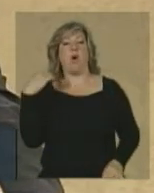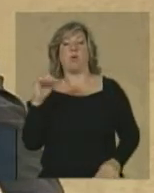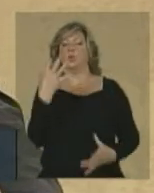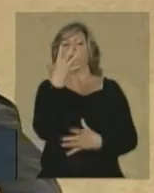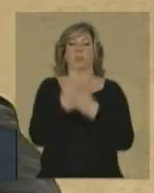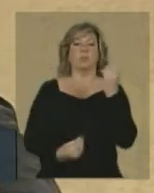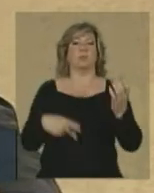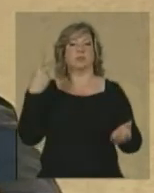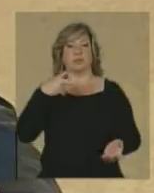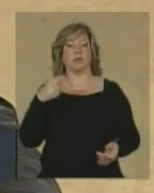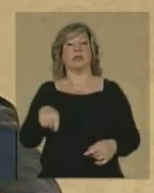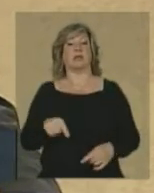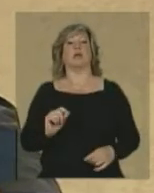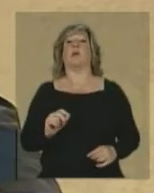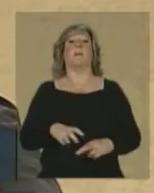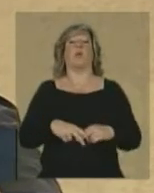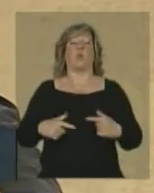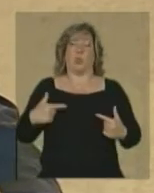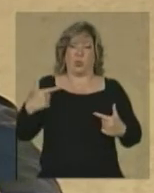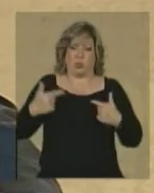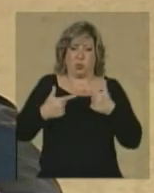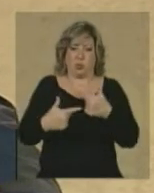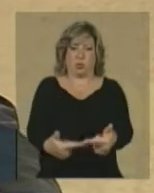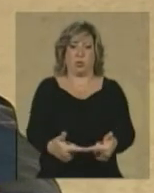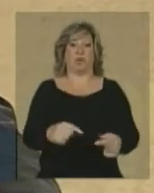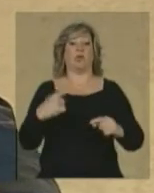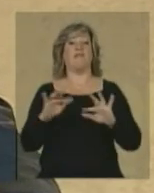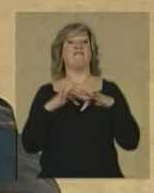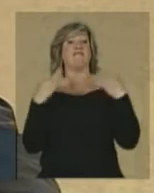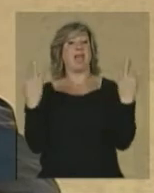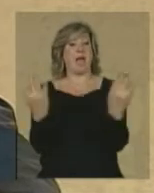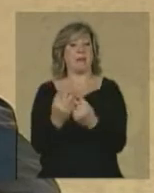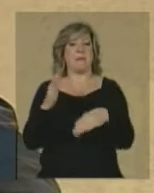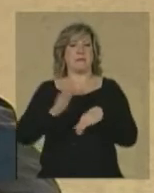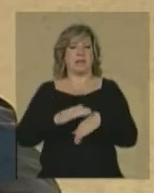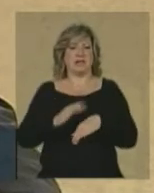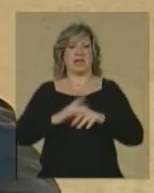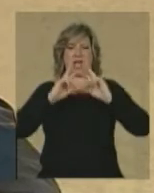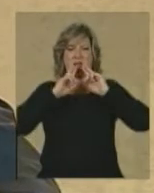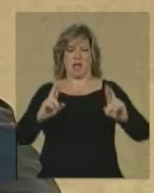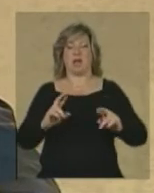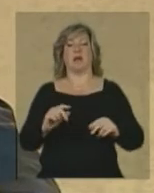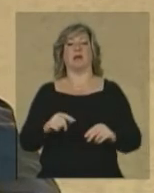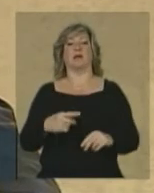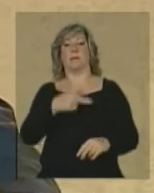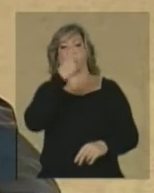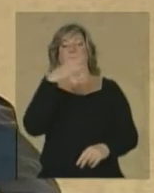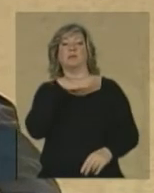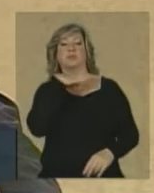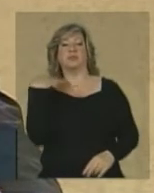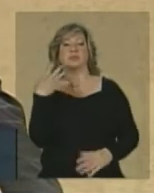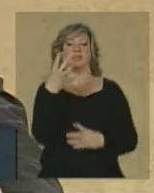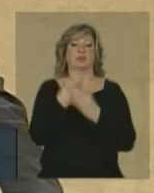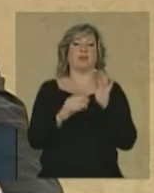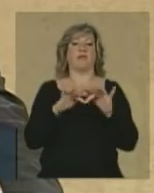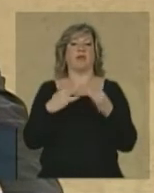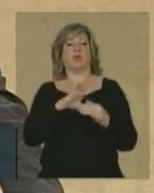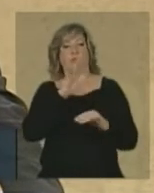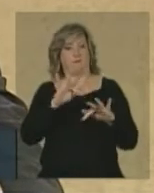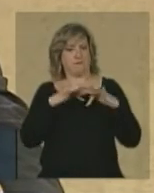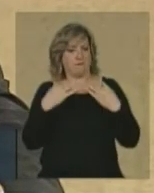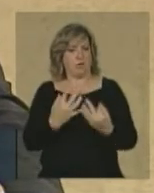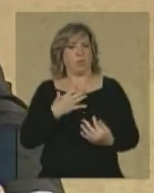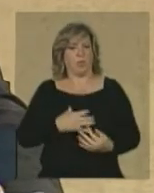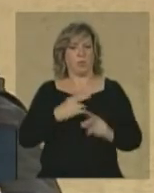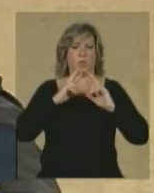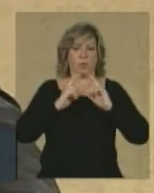resultante da luta dos familiares de mortes desaparecidos, reconheceu já